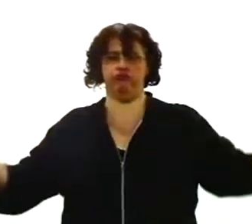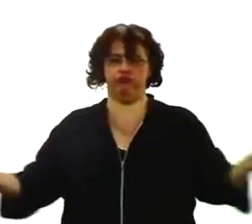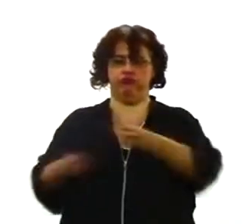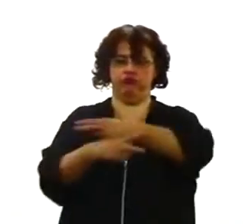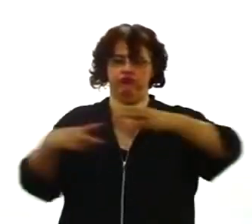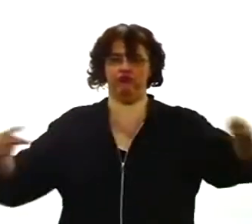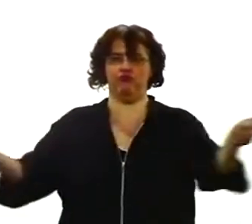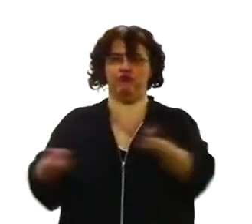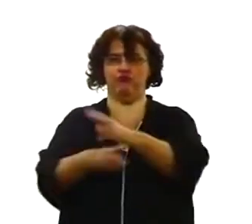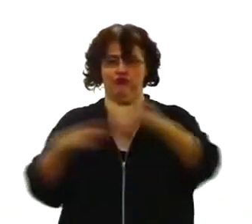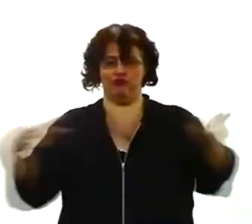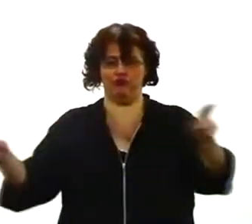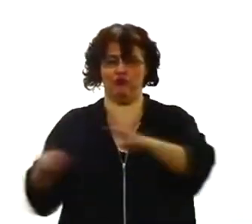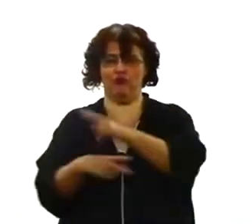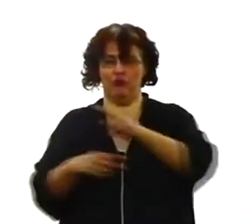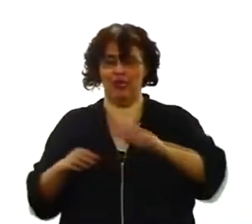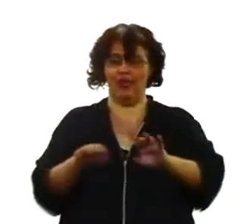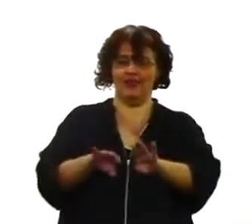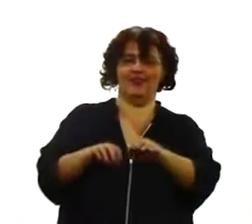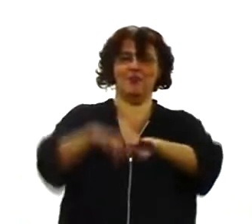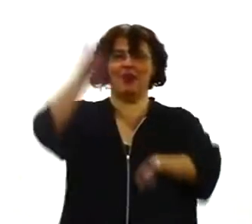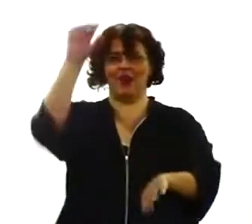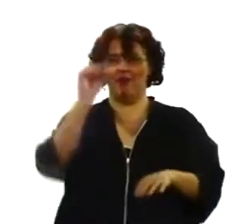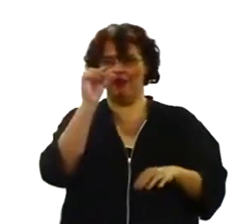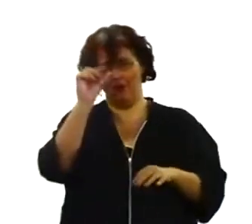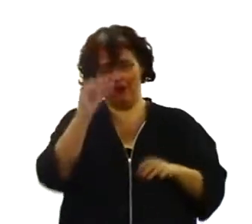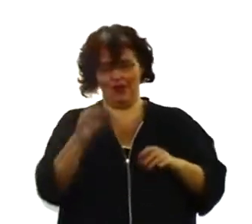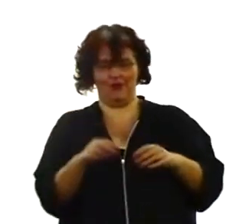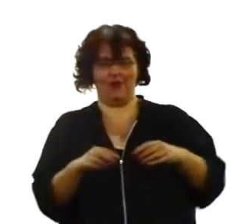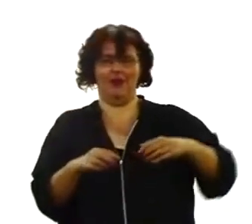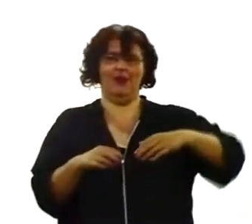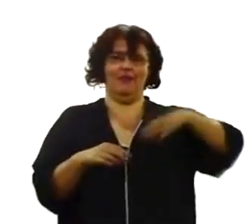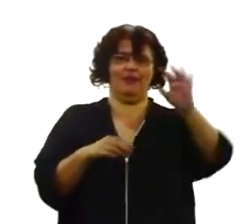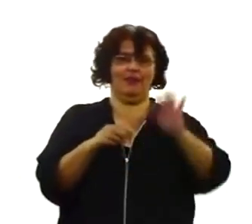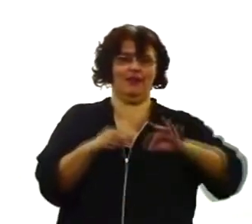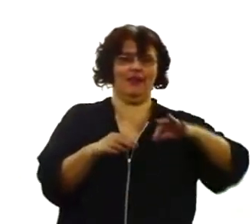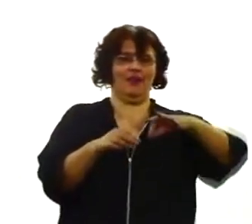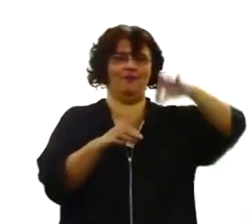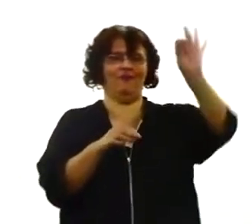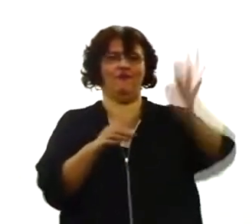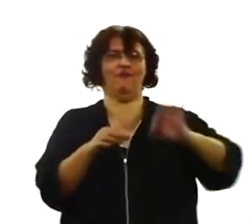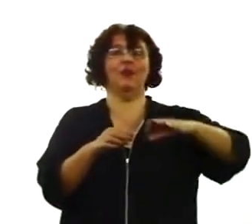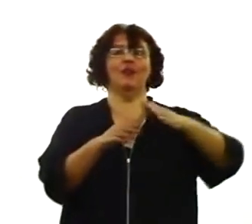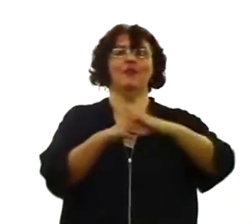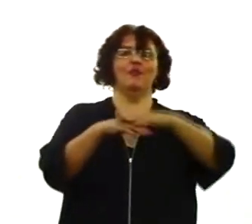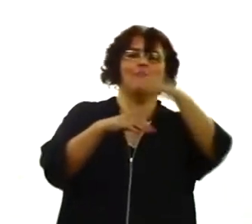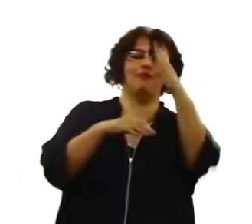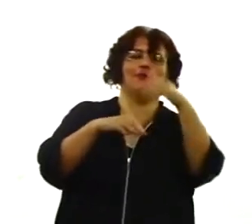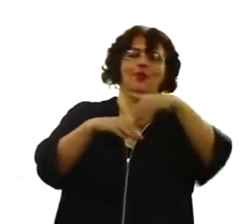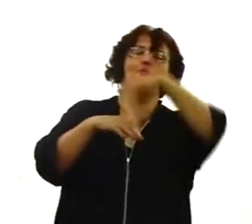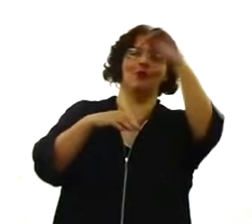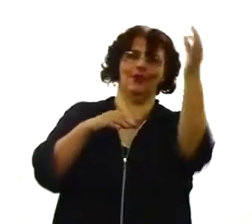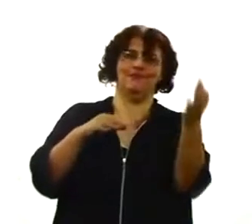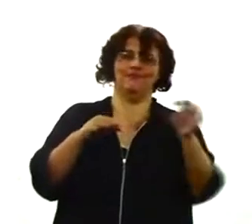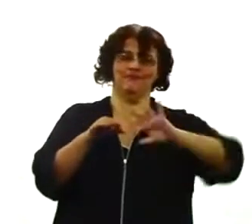farinha. E depois isso fazia parte de todo o ritual daquele tempo. Então as primícias, elas